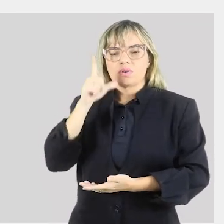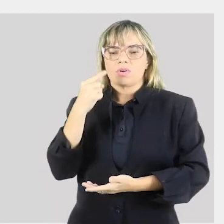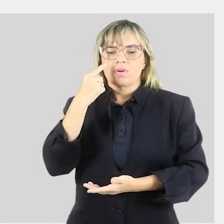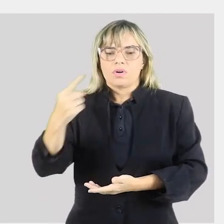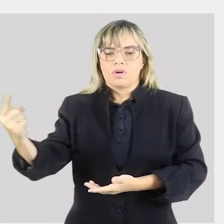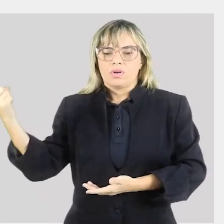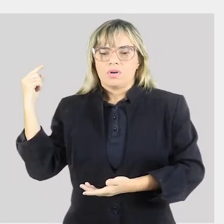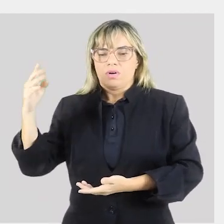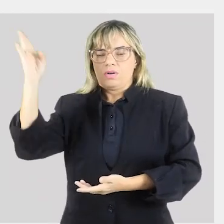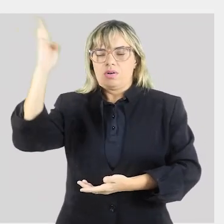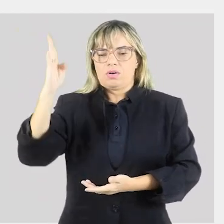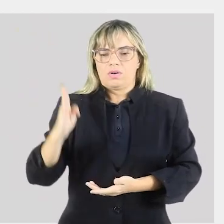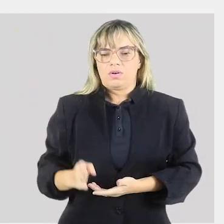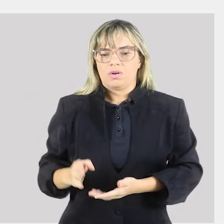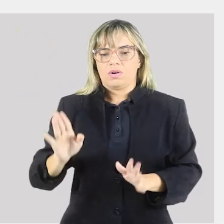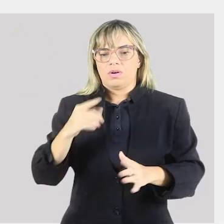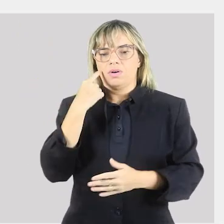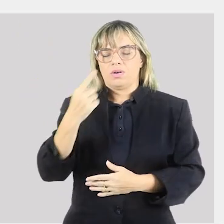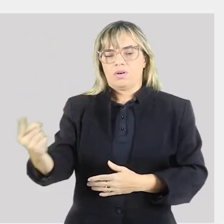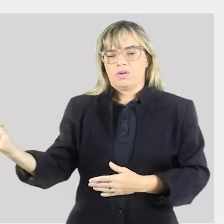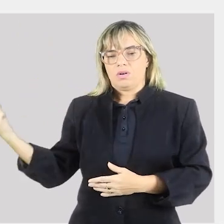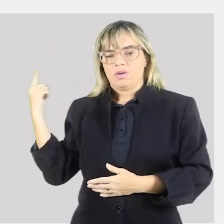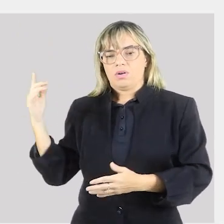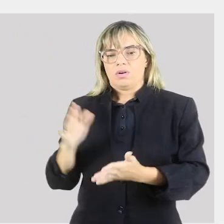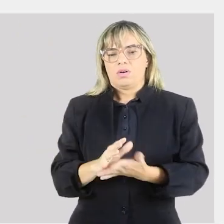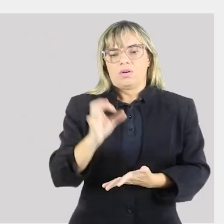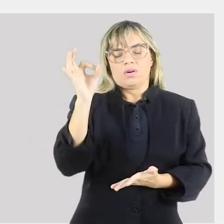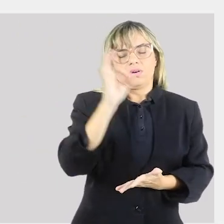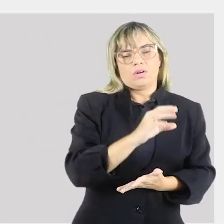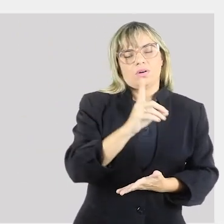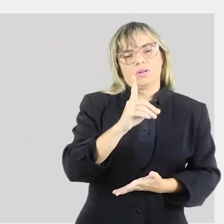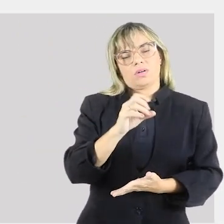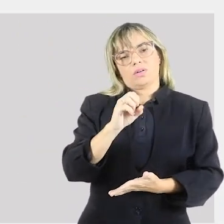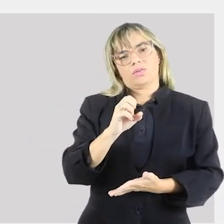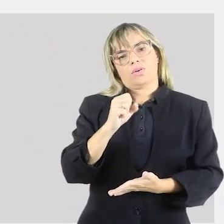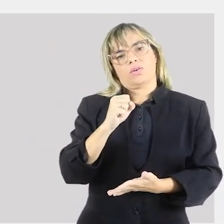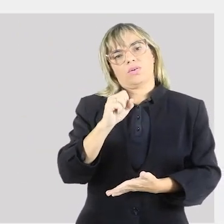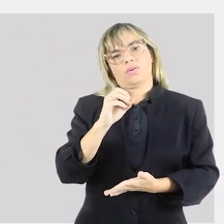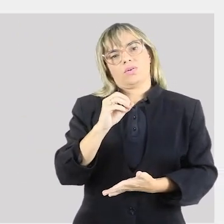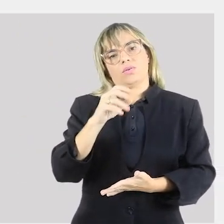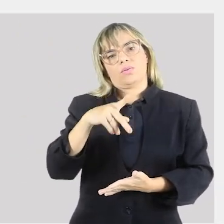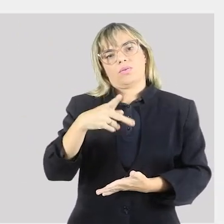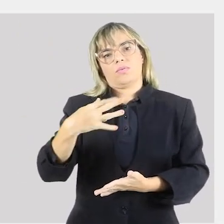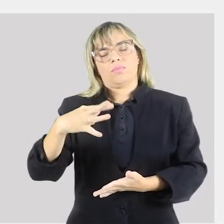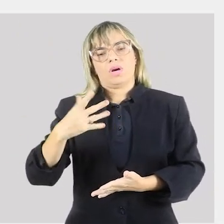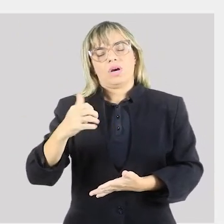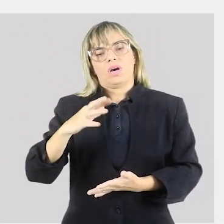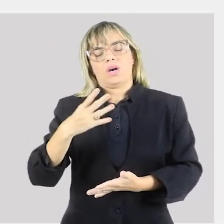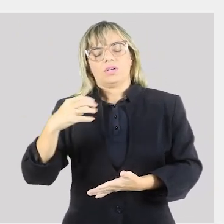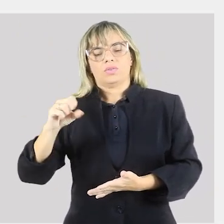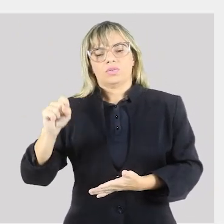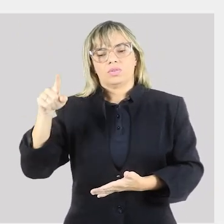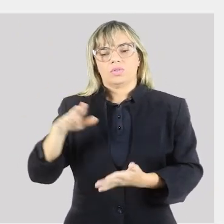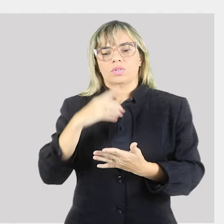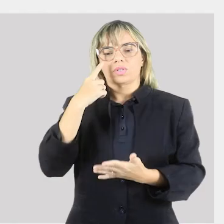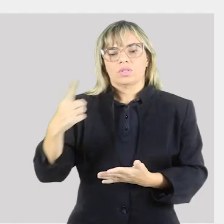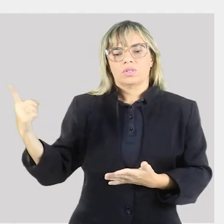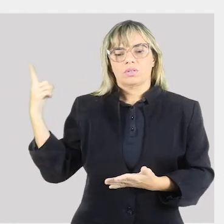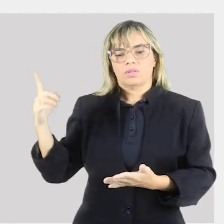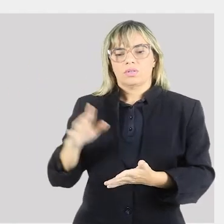vejam só, a taxa de desocupados, a taxa de desalentados, né, vejam que,